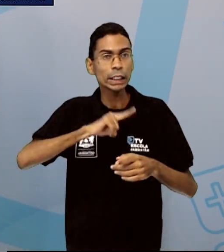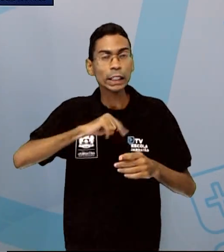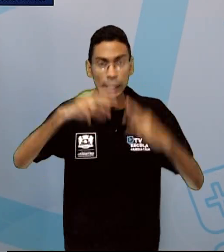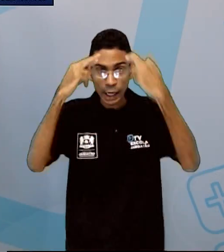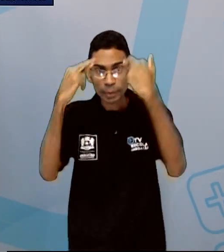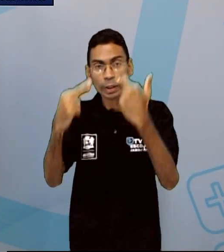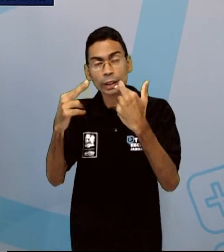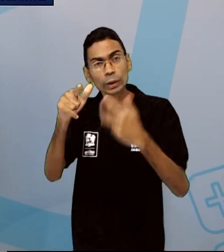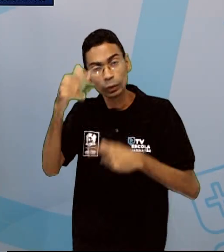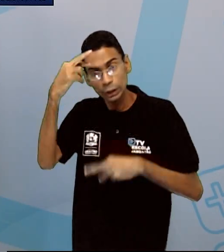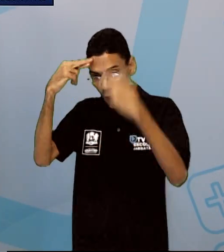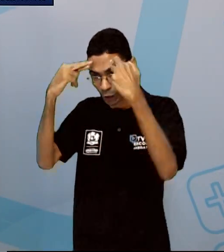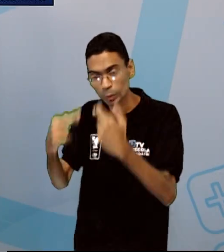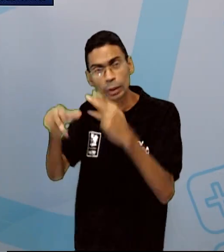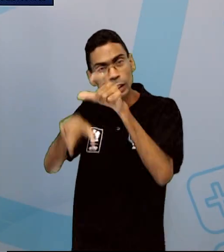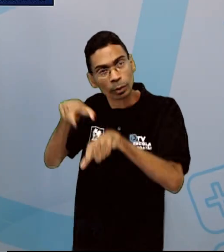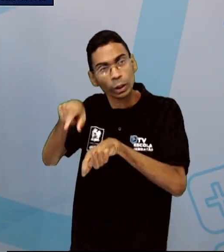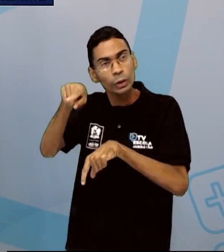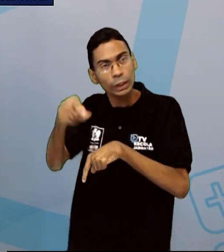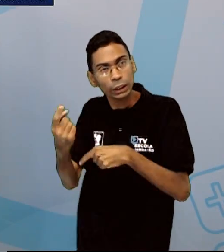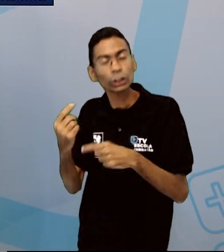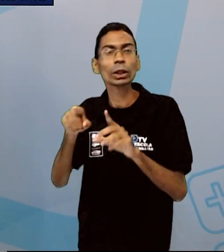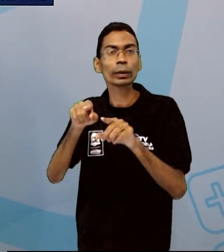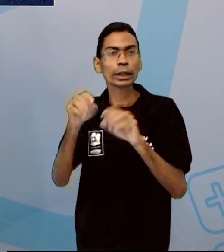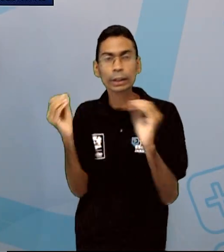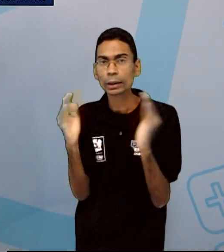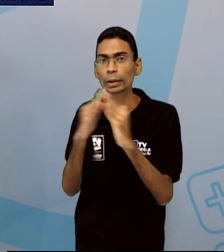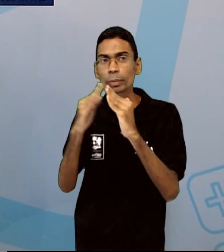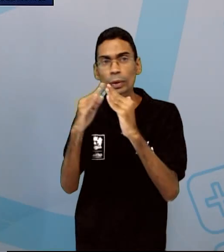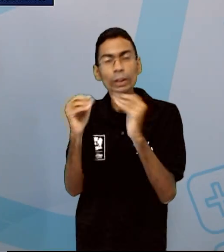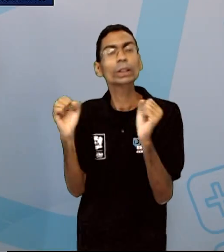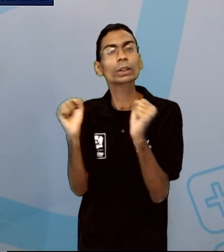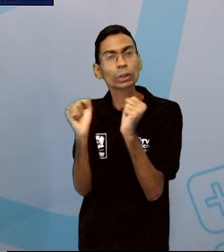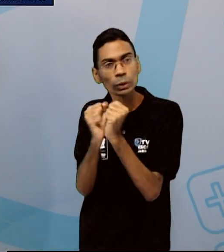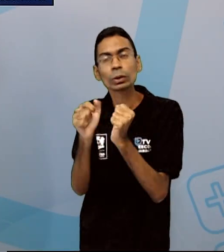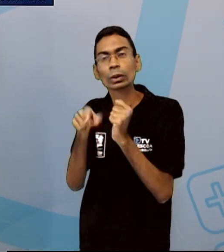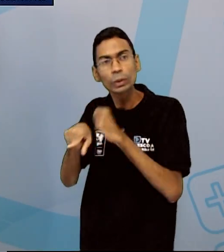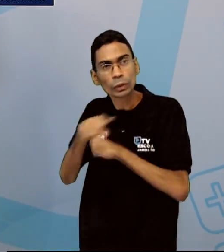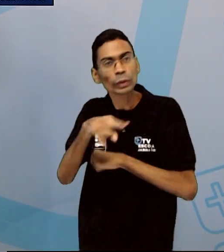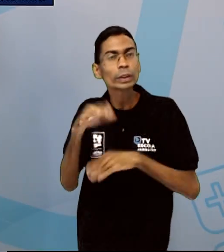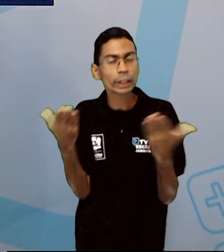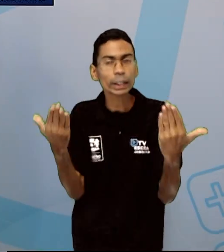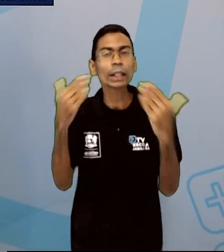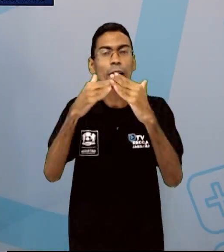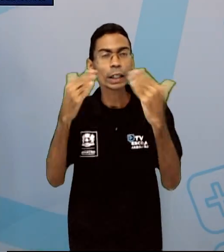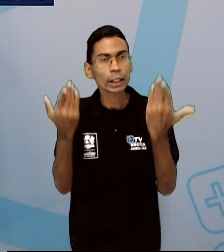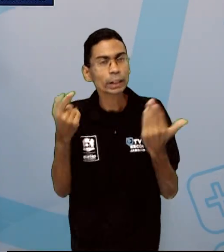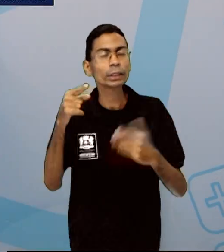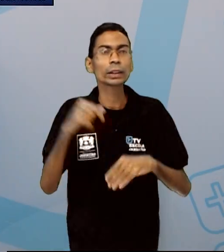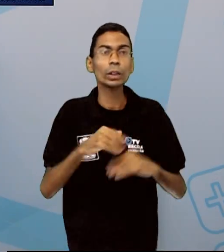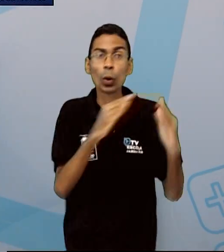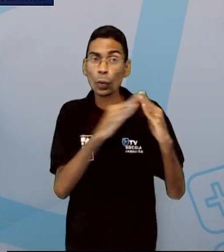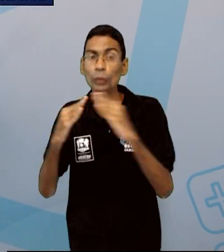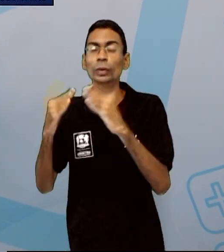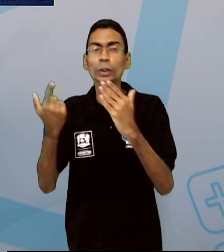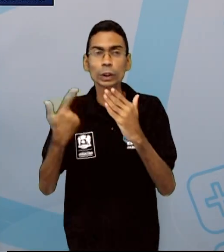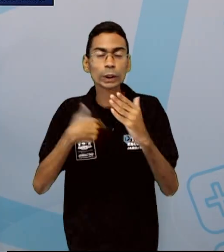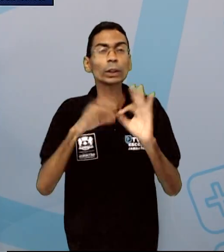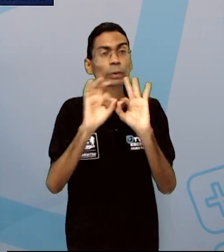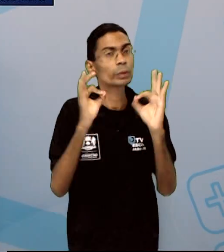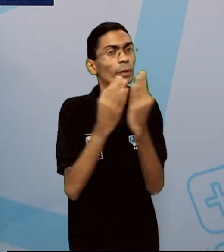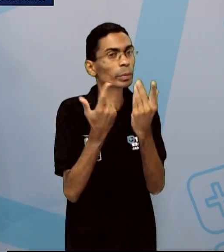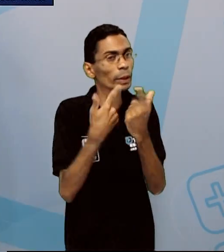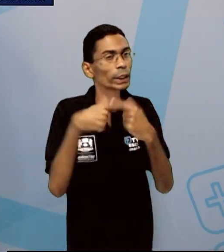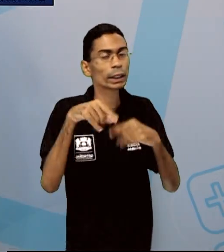respeita as pessoas que estão aí ao seu redor, pessoas que estão próximas a você. Respeitar o próximo, respeitar o